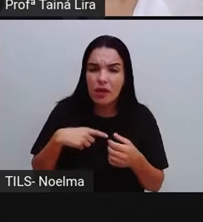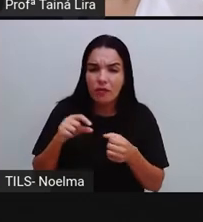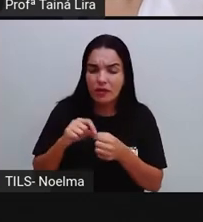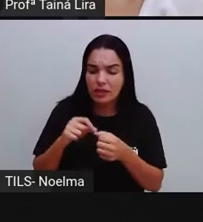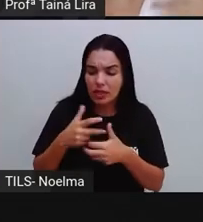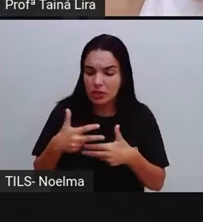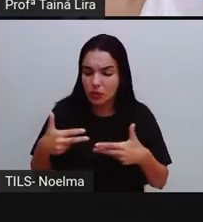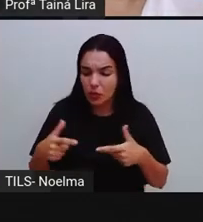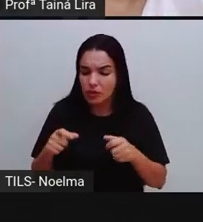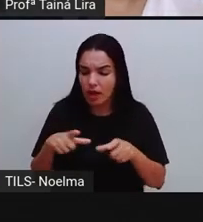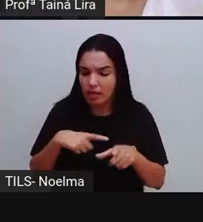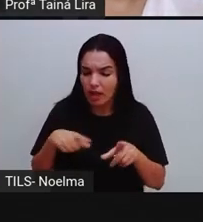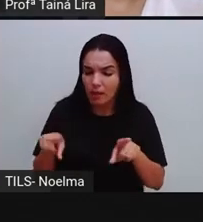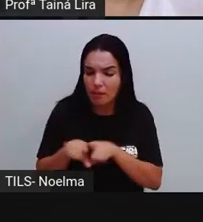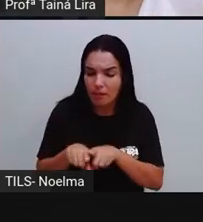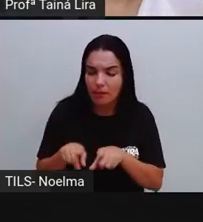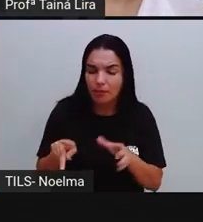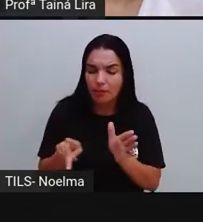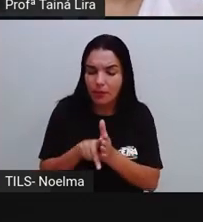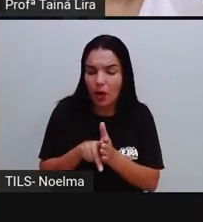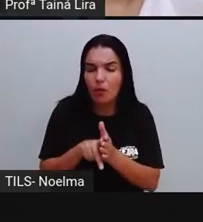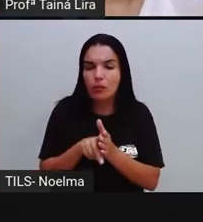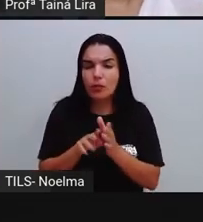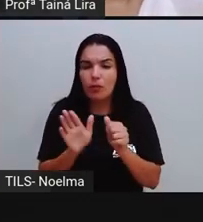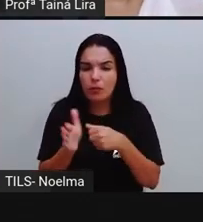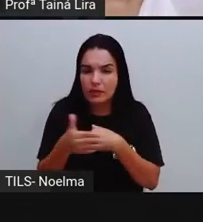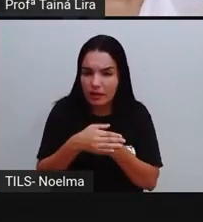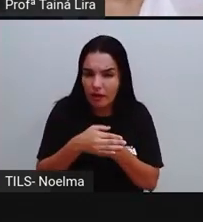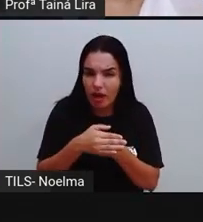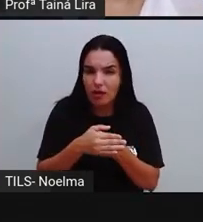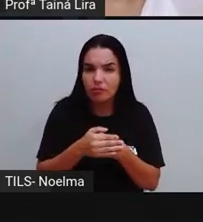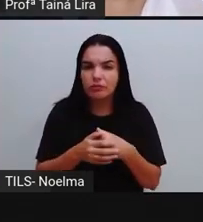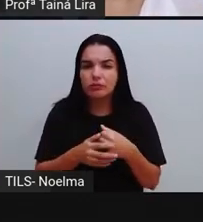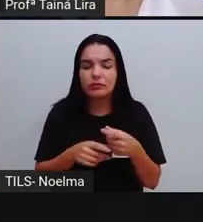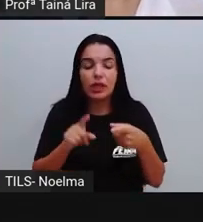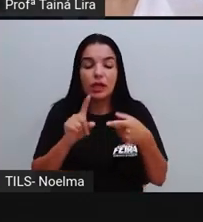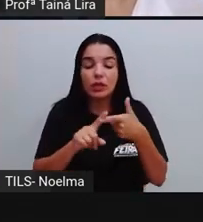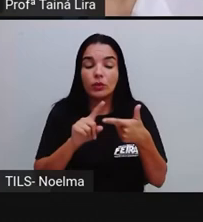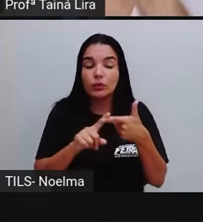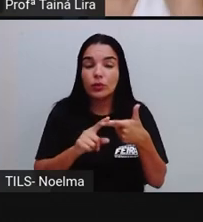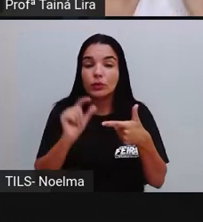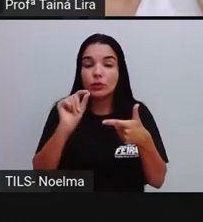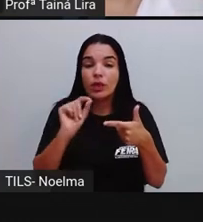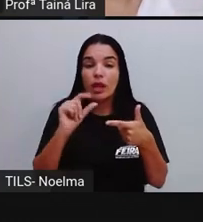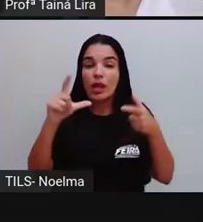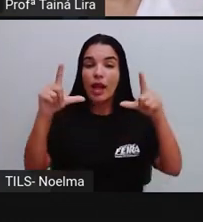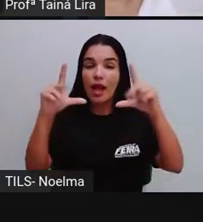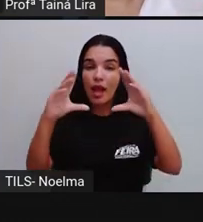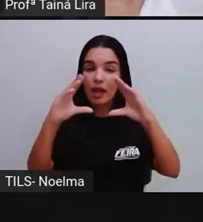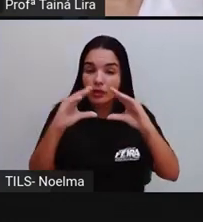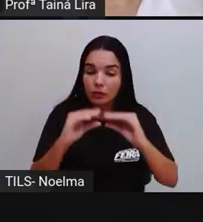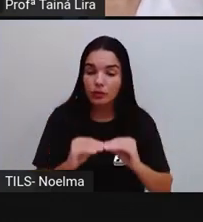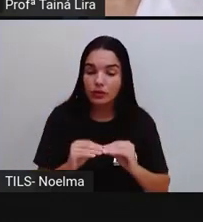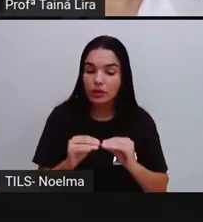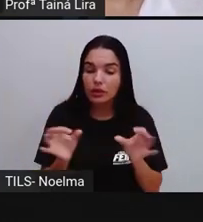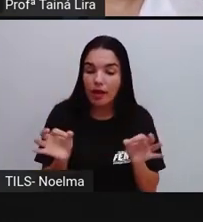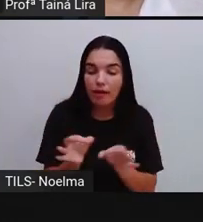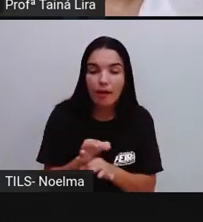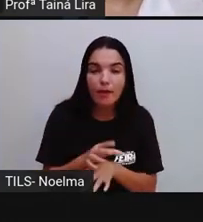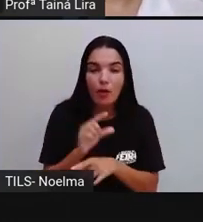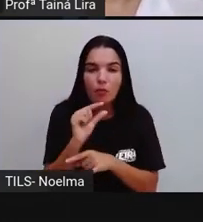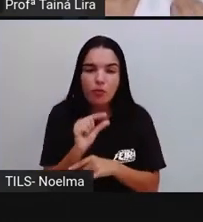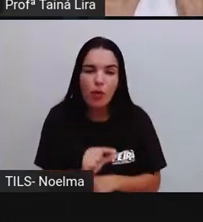ambiente? O que é eu posso fazer para ajudar aí, né? Reduzir, reduzir principalmente a produção